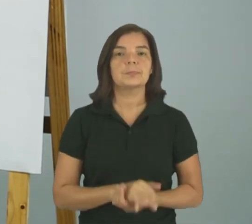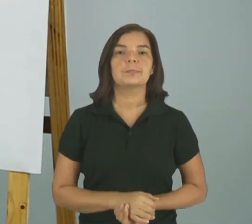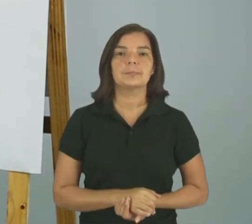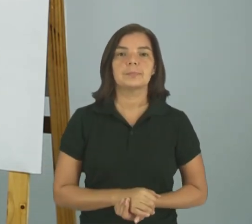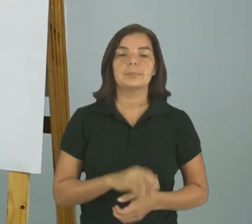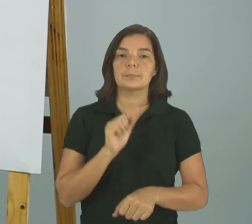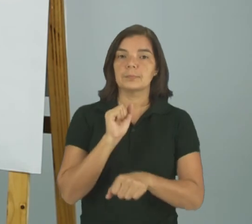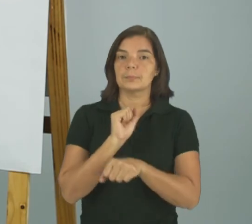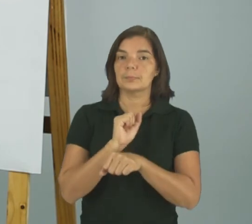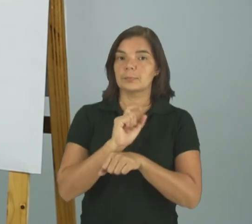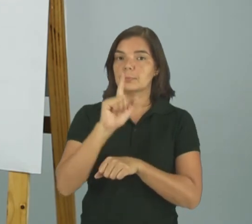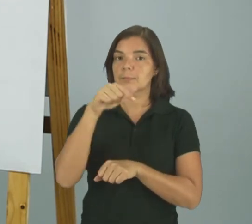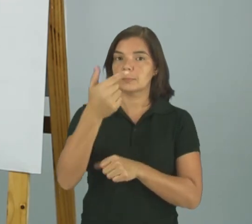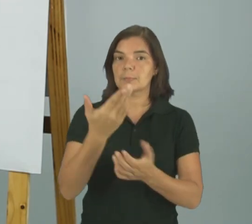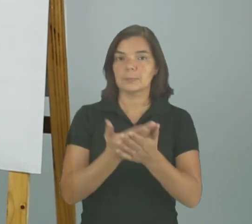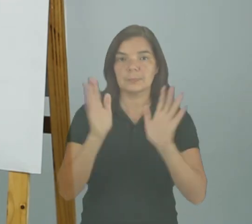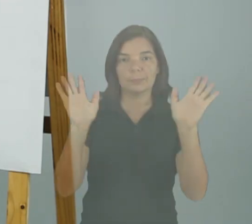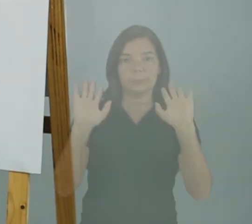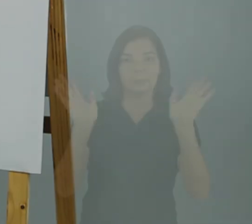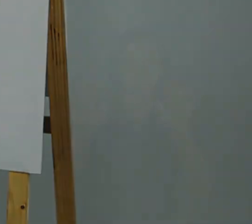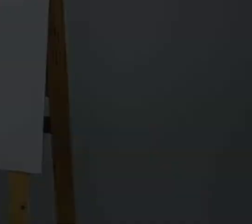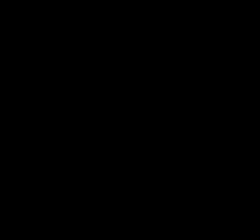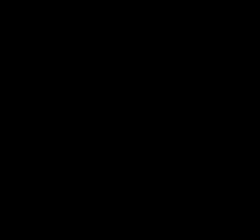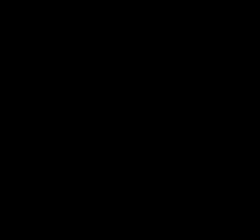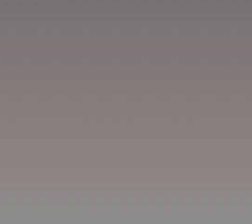Eu te aguardo na próxima aula Tchau, tchau